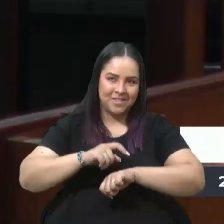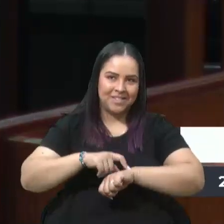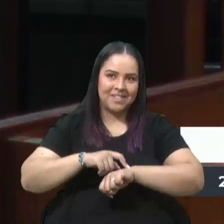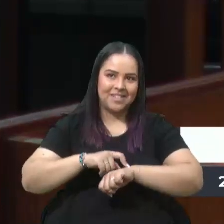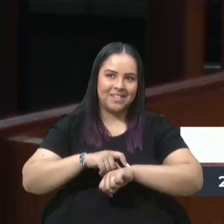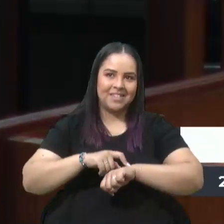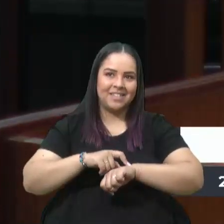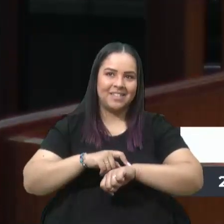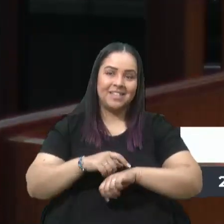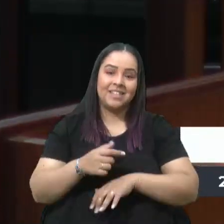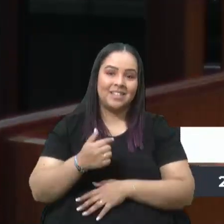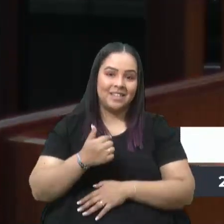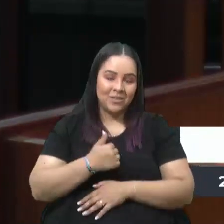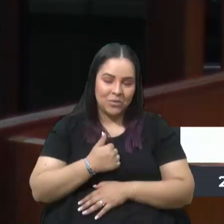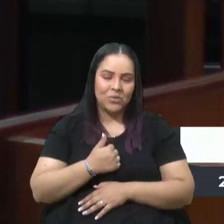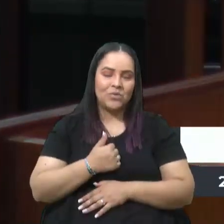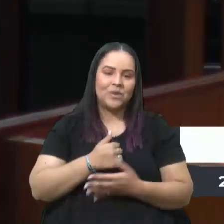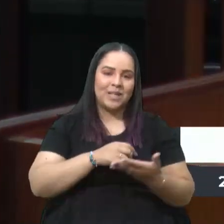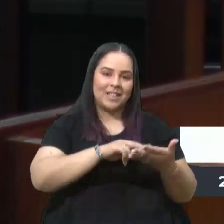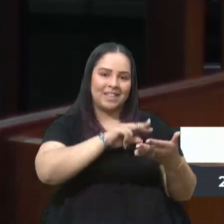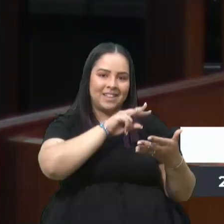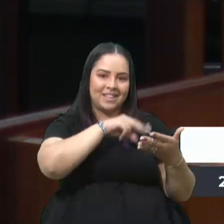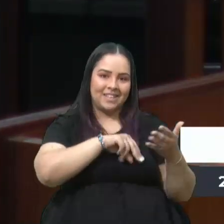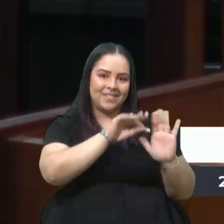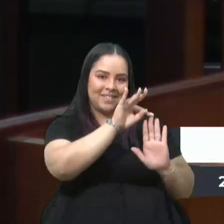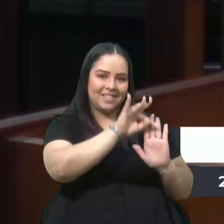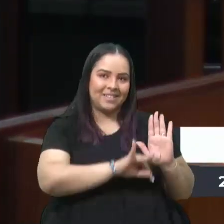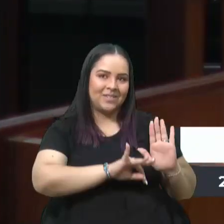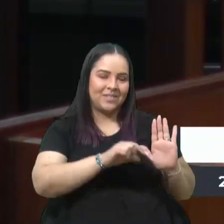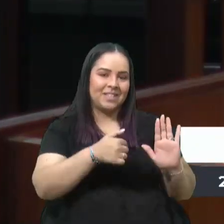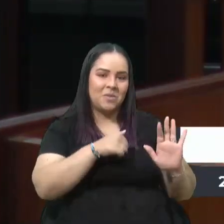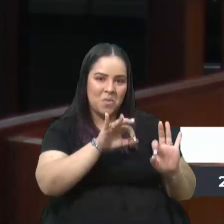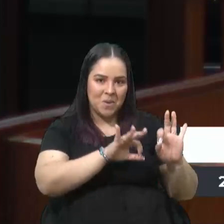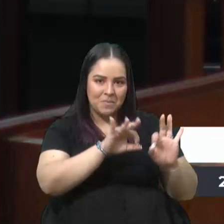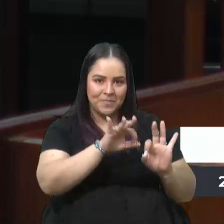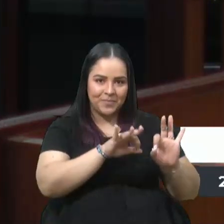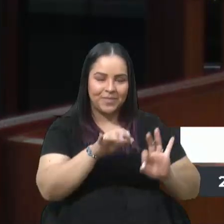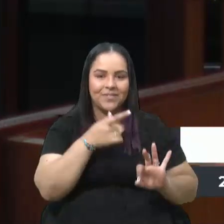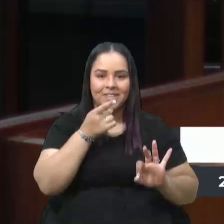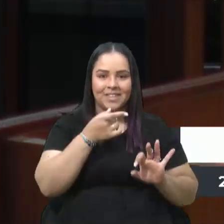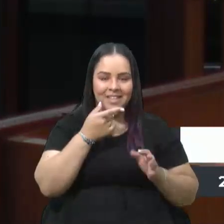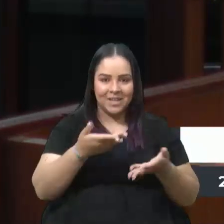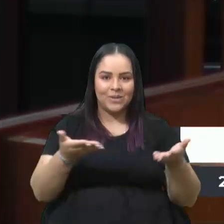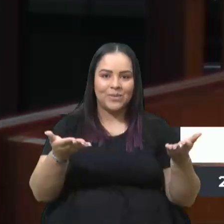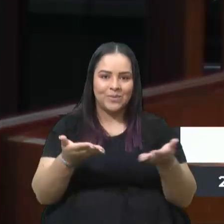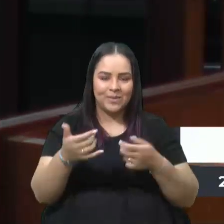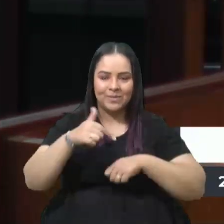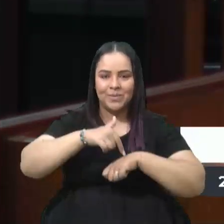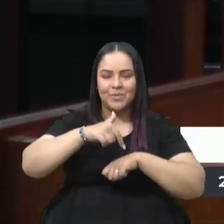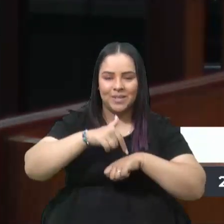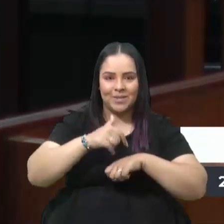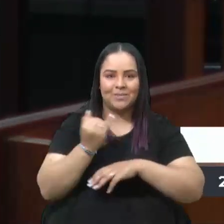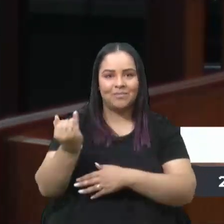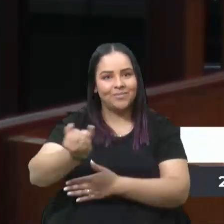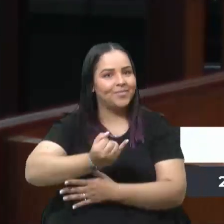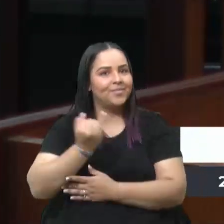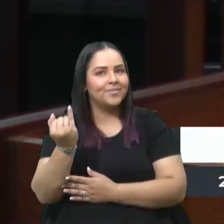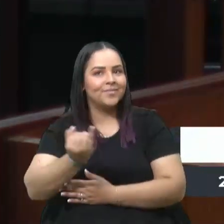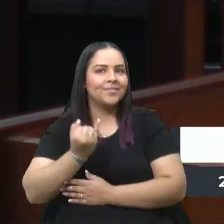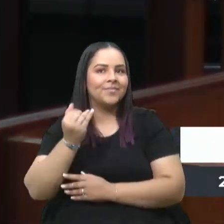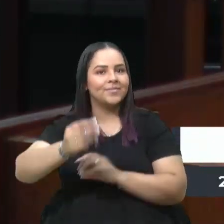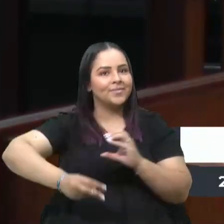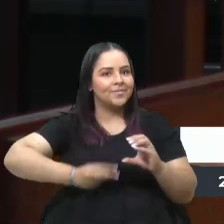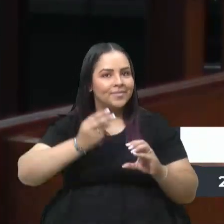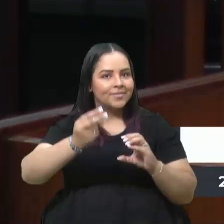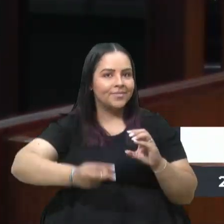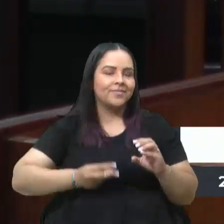vou me reportar à leitura do que eu preparei para falar nesse espaço aqui tão importante da Câmara